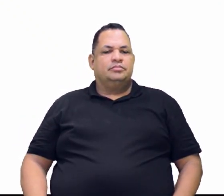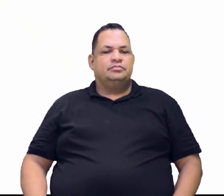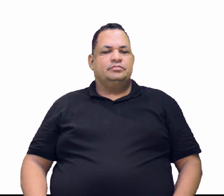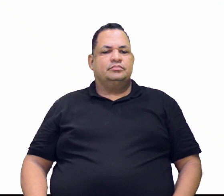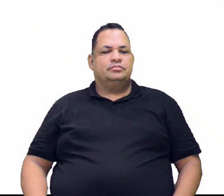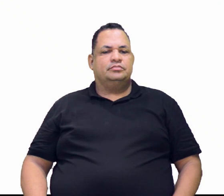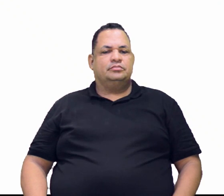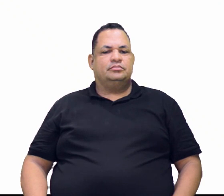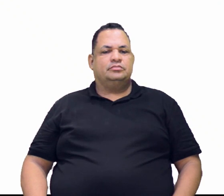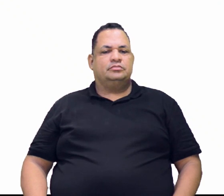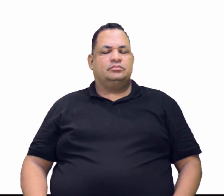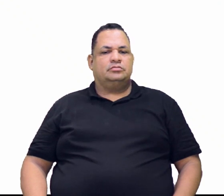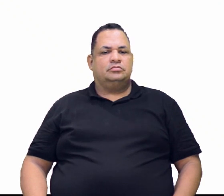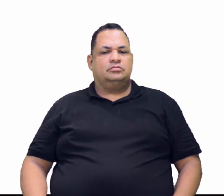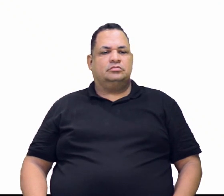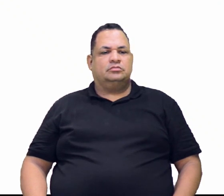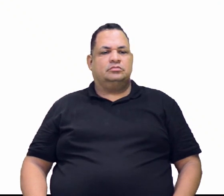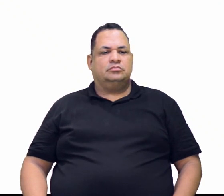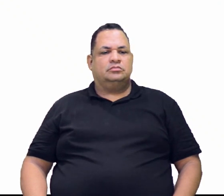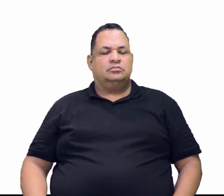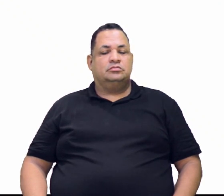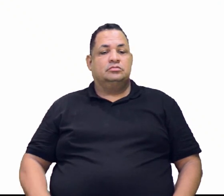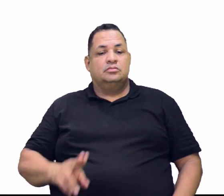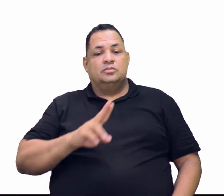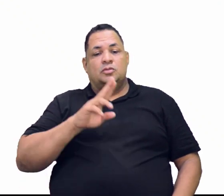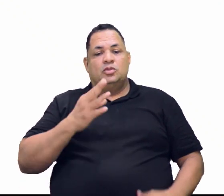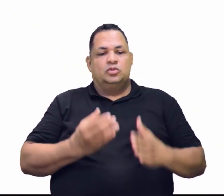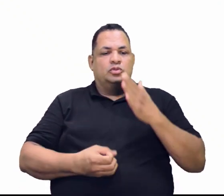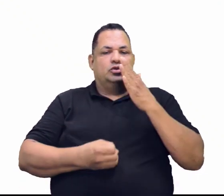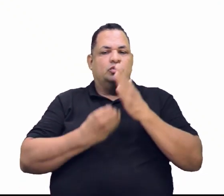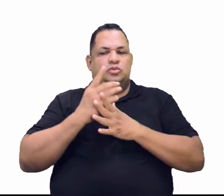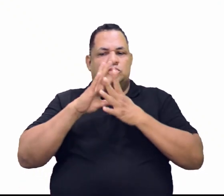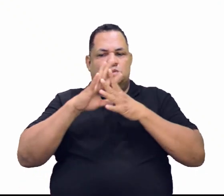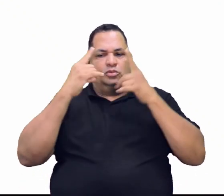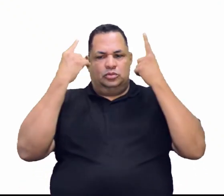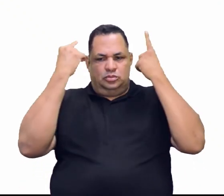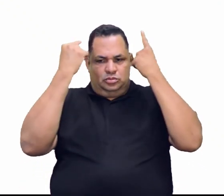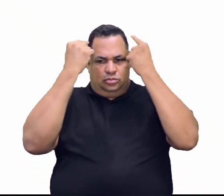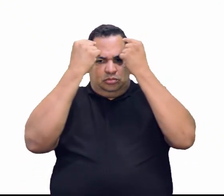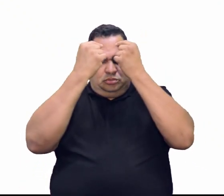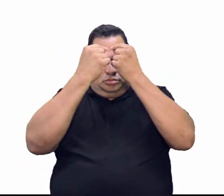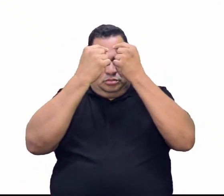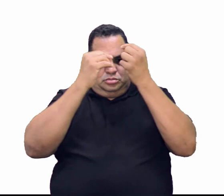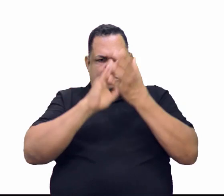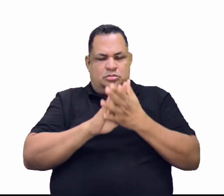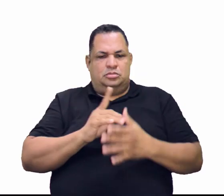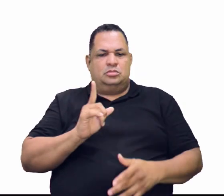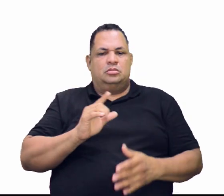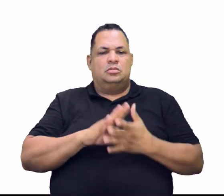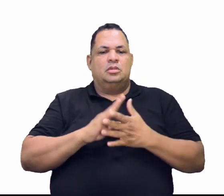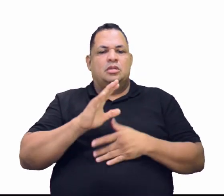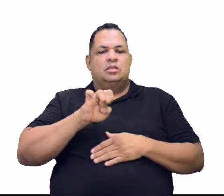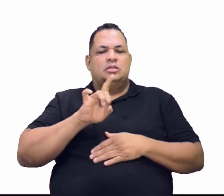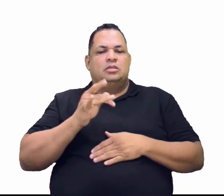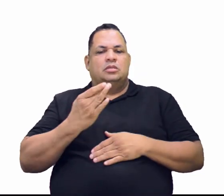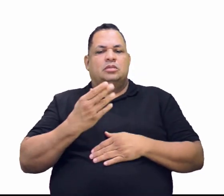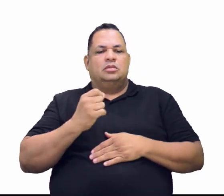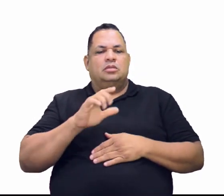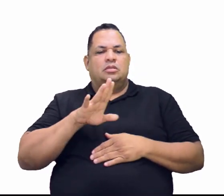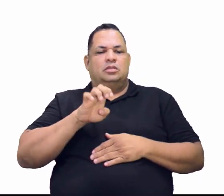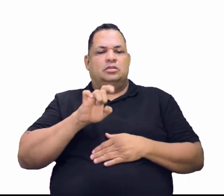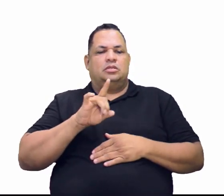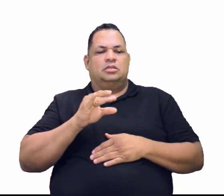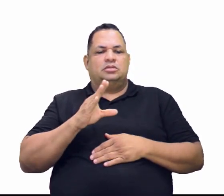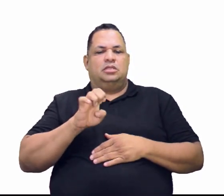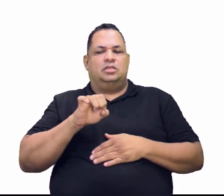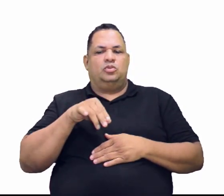Tetraganóis. Tetraganóis. O nome provém do grego. Cassiteros, que é estânio. E do